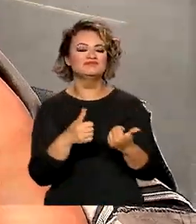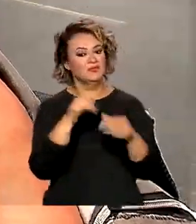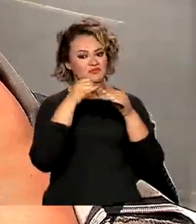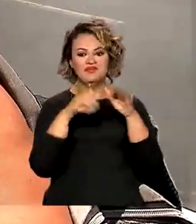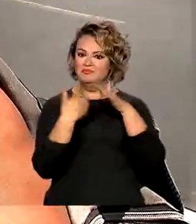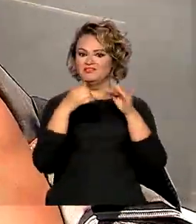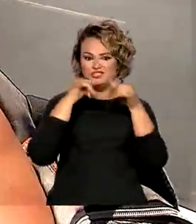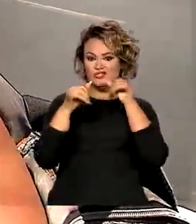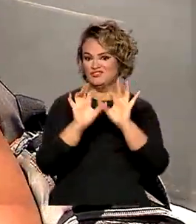coisa. Seria ótimo.